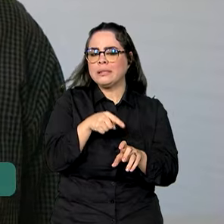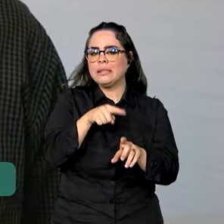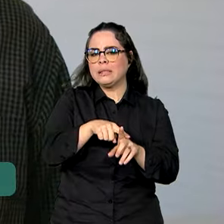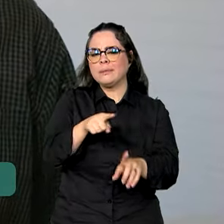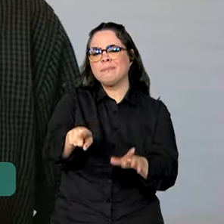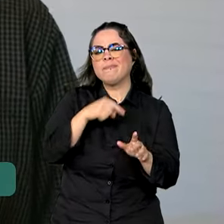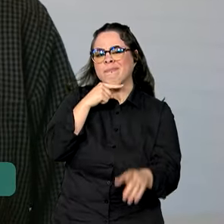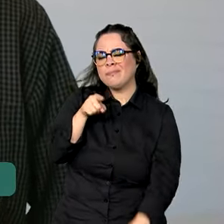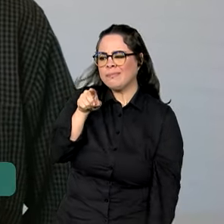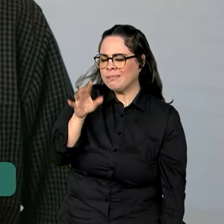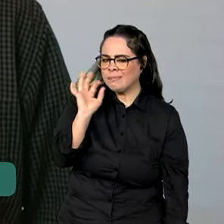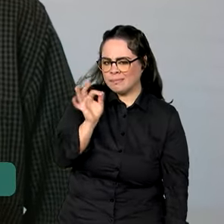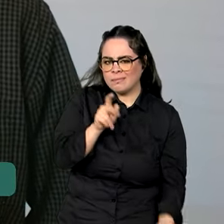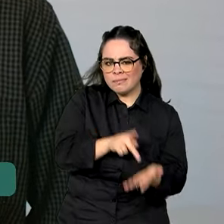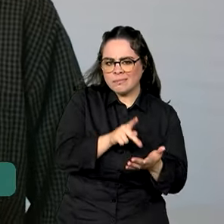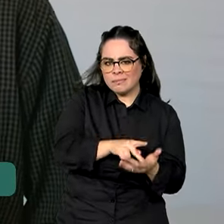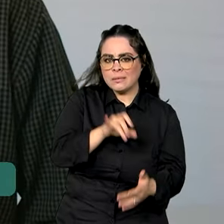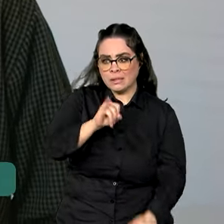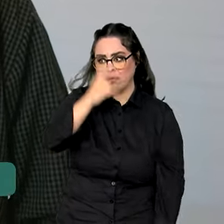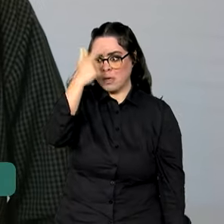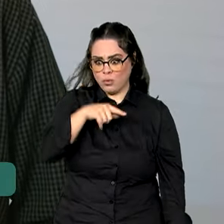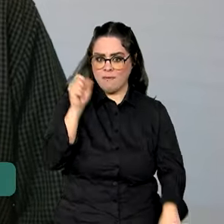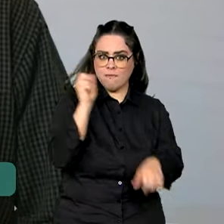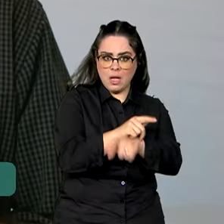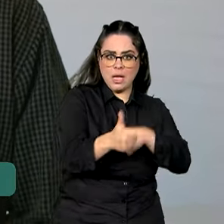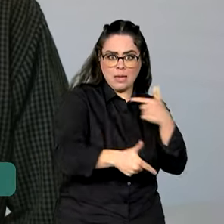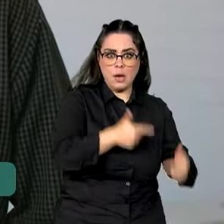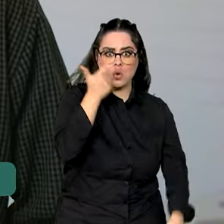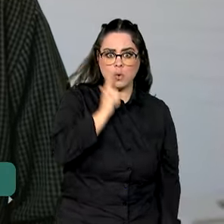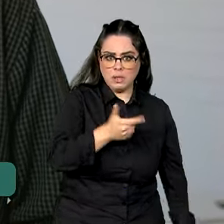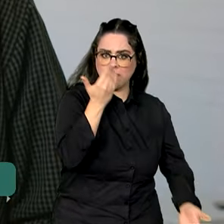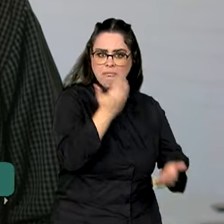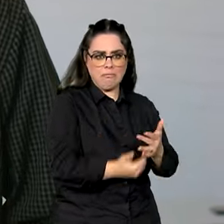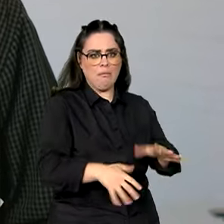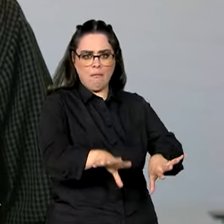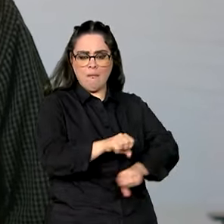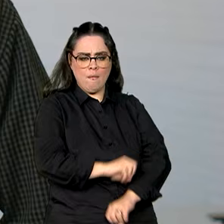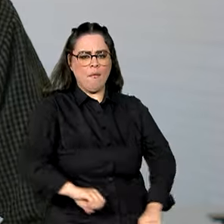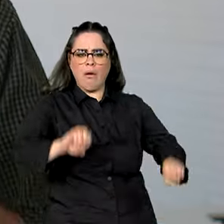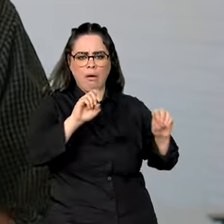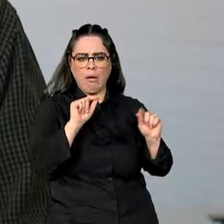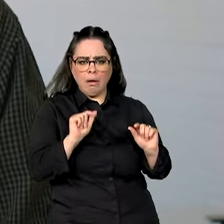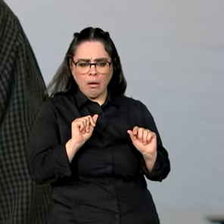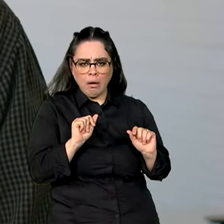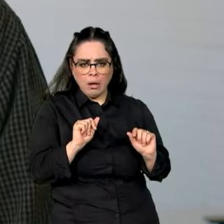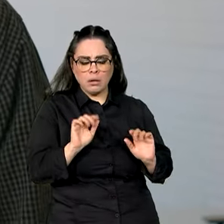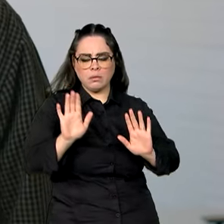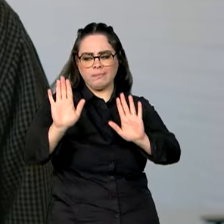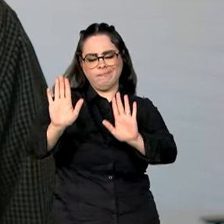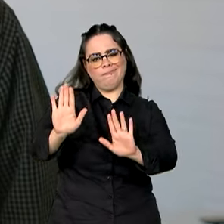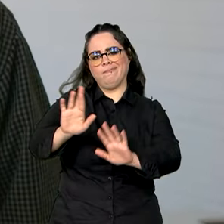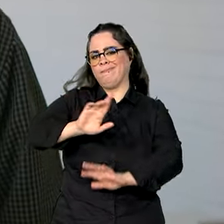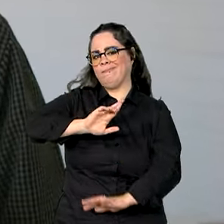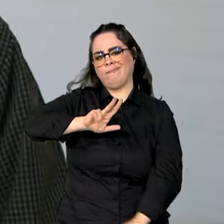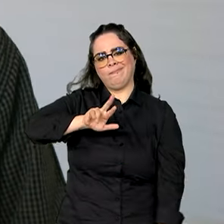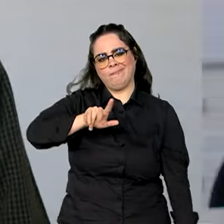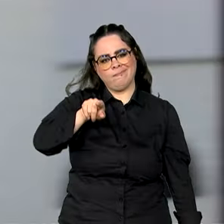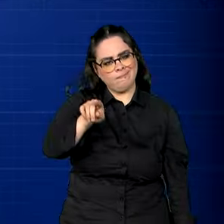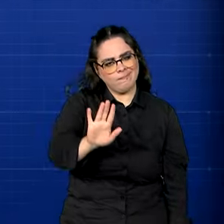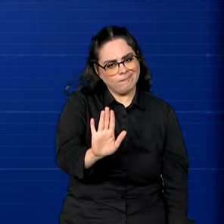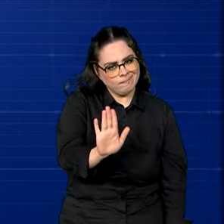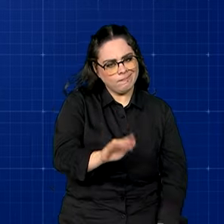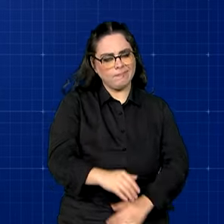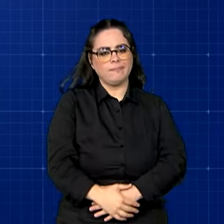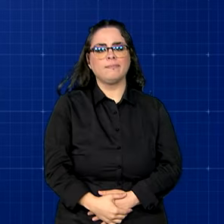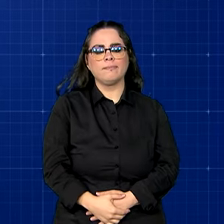você pergunta, é verdade que se o beneficiário arrumar um emprego, ele perde o direito ao Bolsa Família? Calma, não é bem assim.